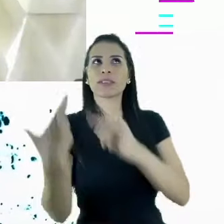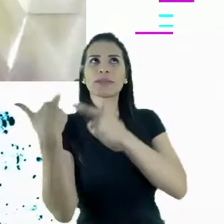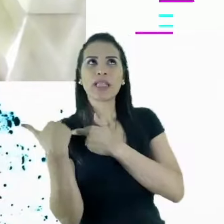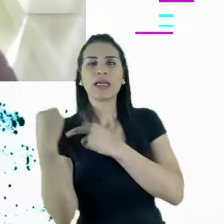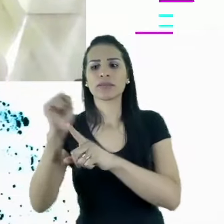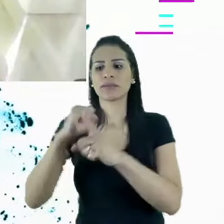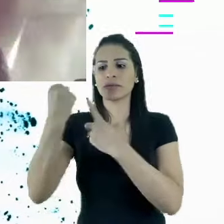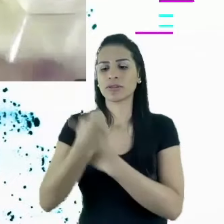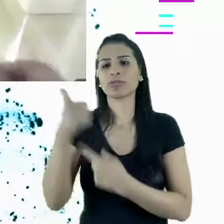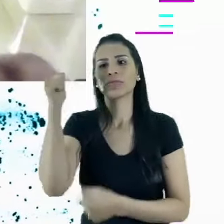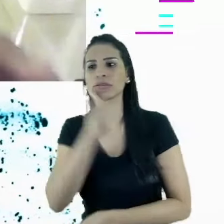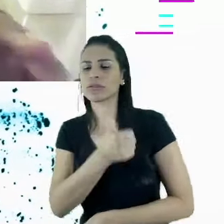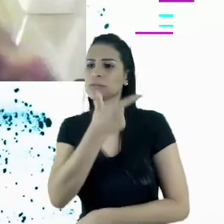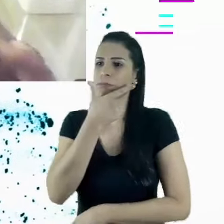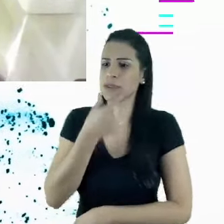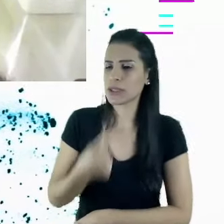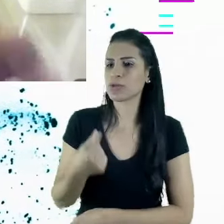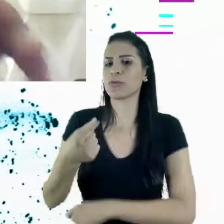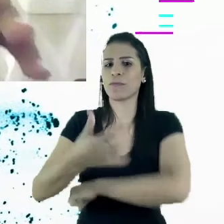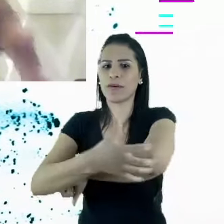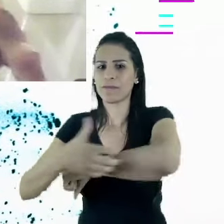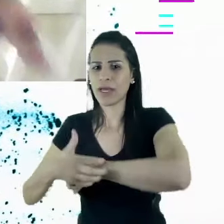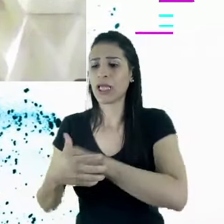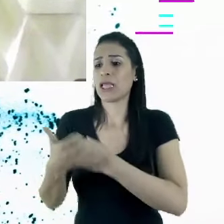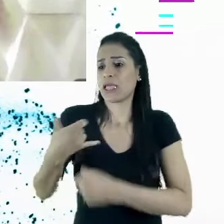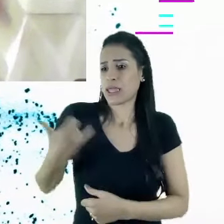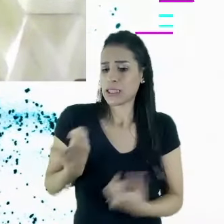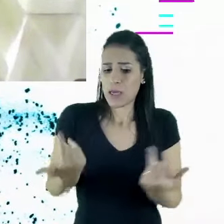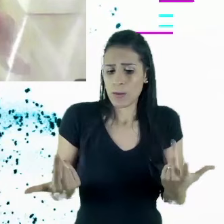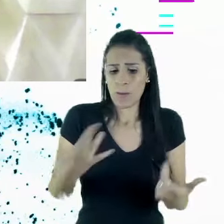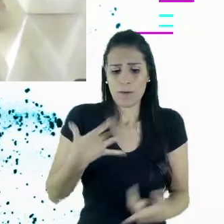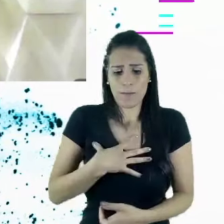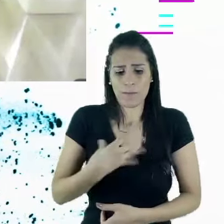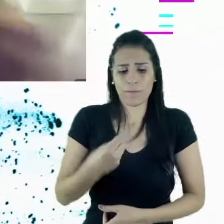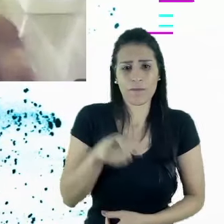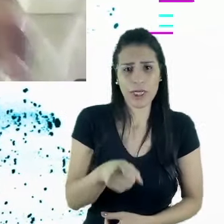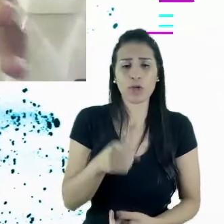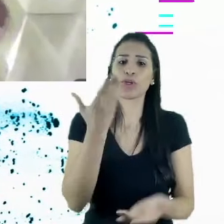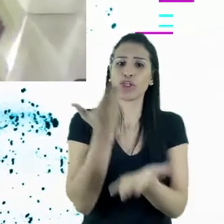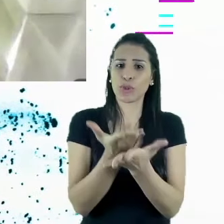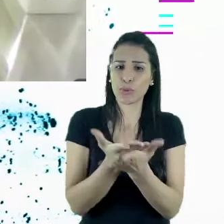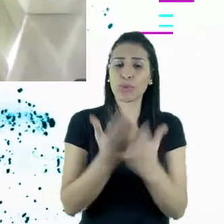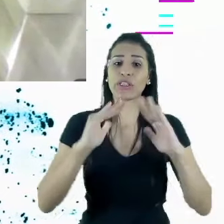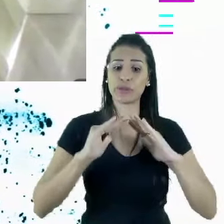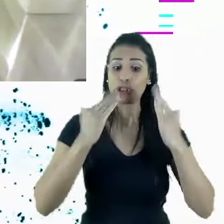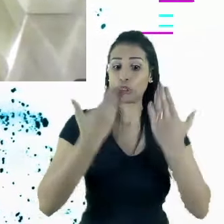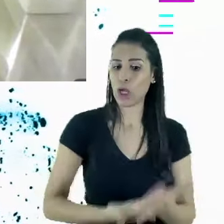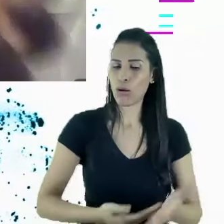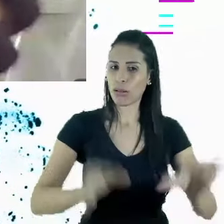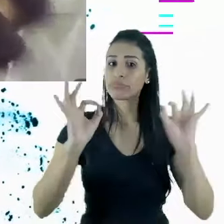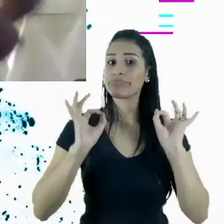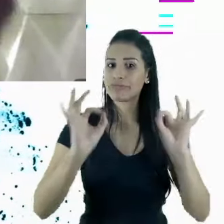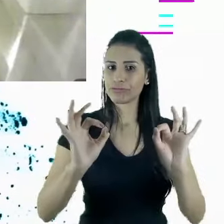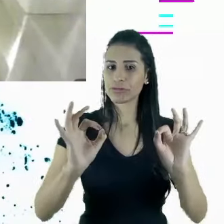da favela na mesma idade da minha filha e do meu filho, que estuda em escolas de primeira linha. Quando eu